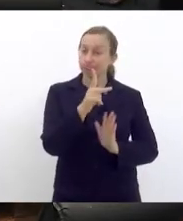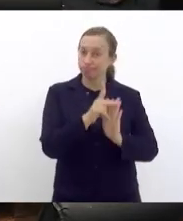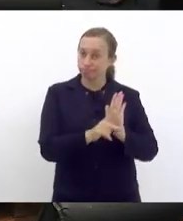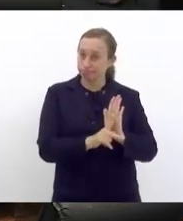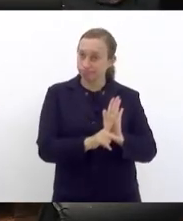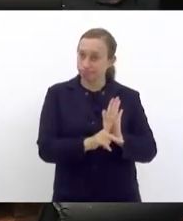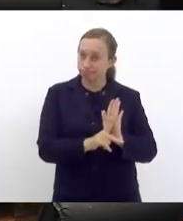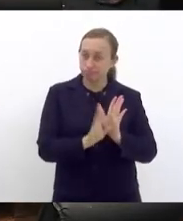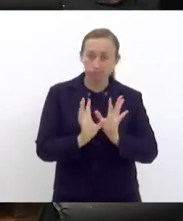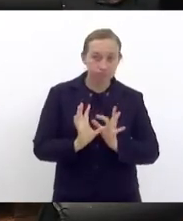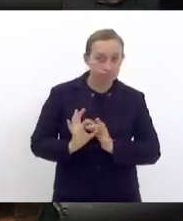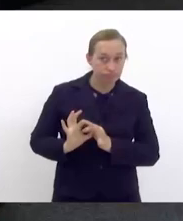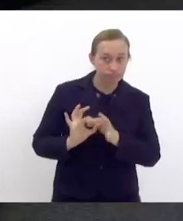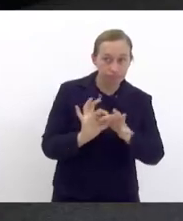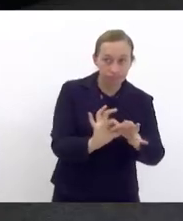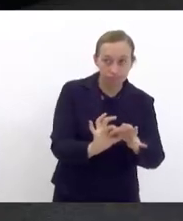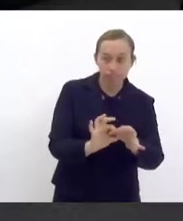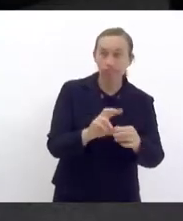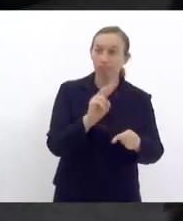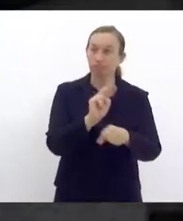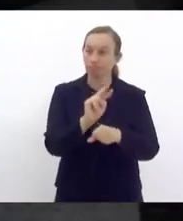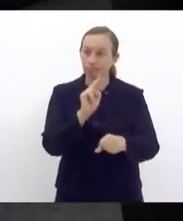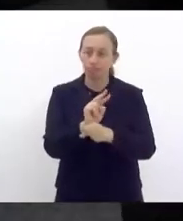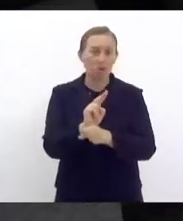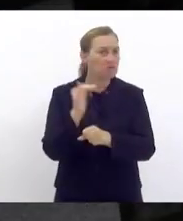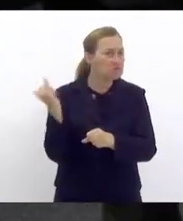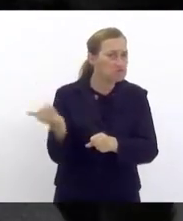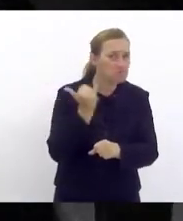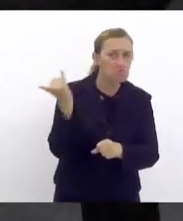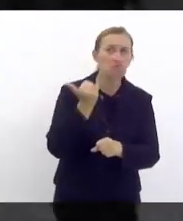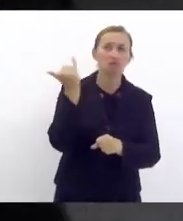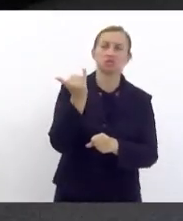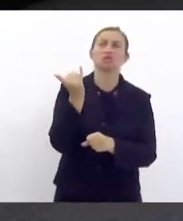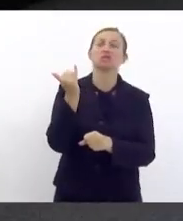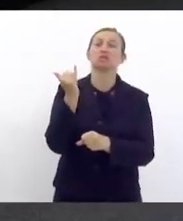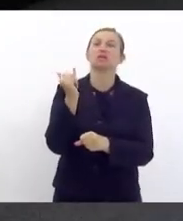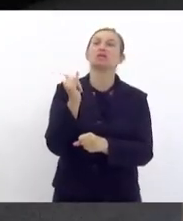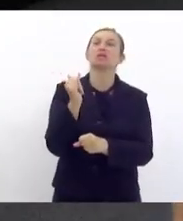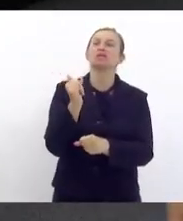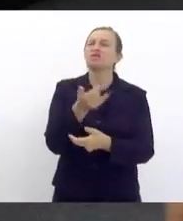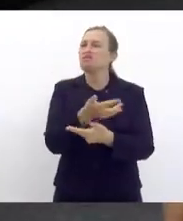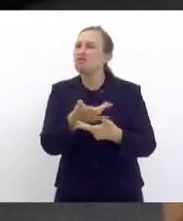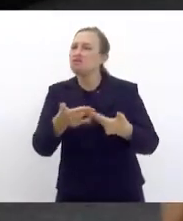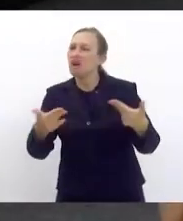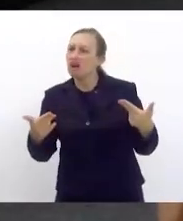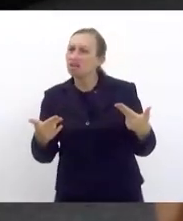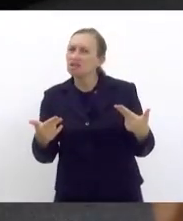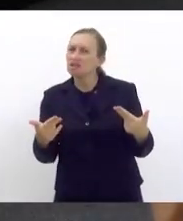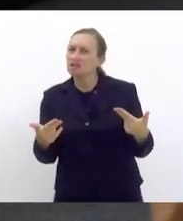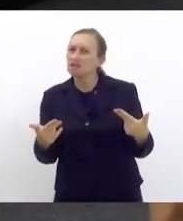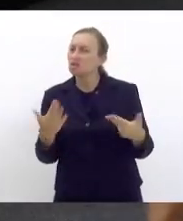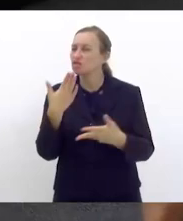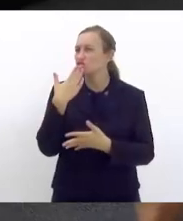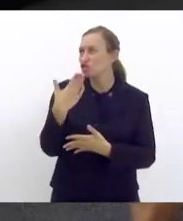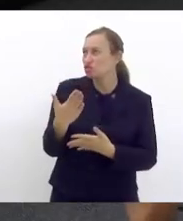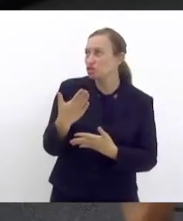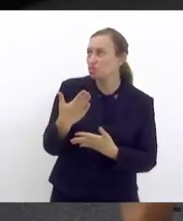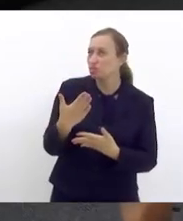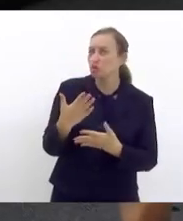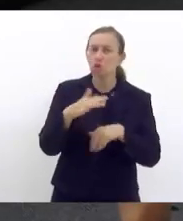vai na linha da prevenção. É essencial. Vários tipos de